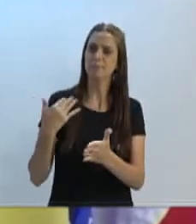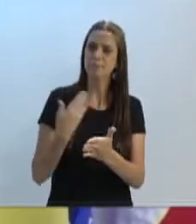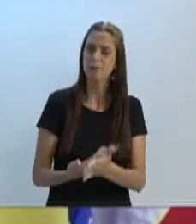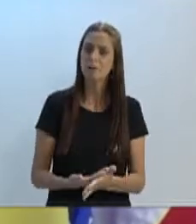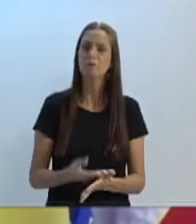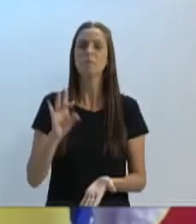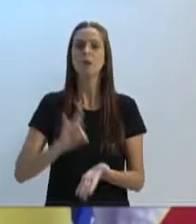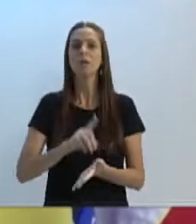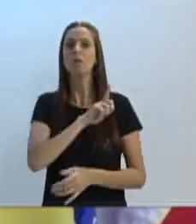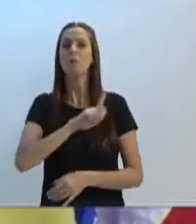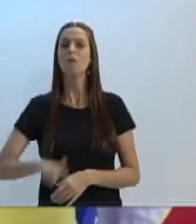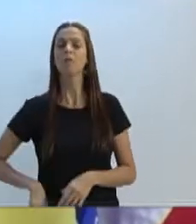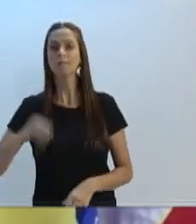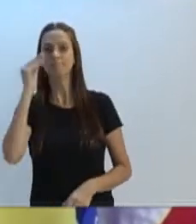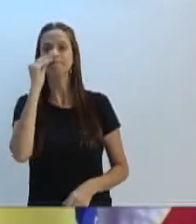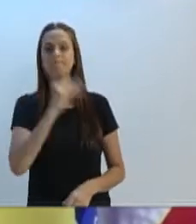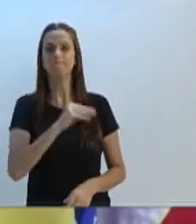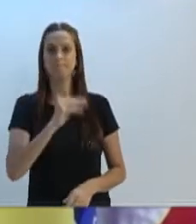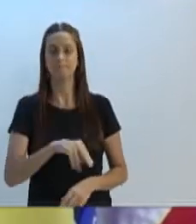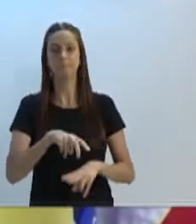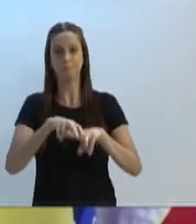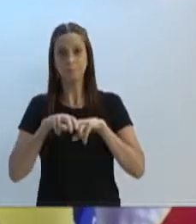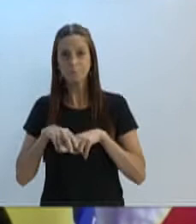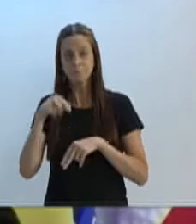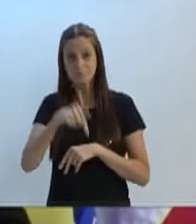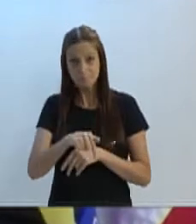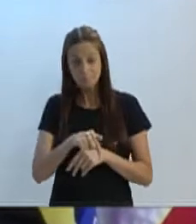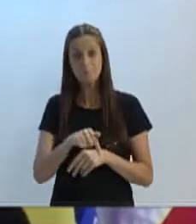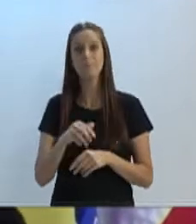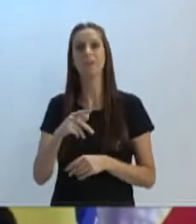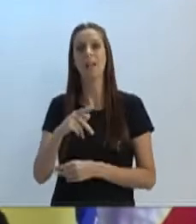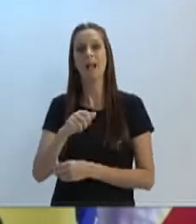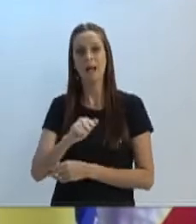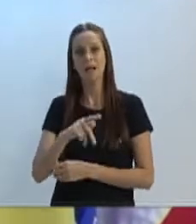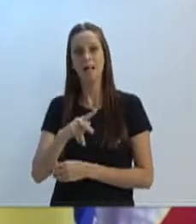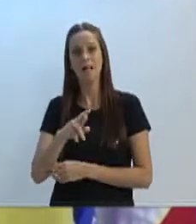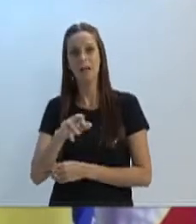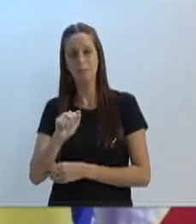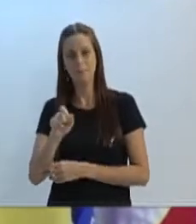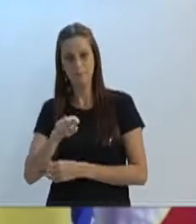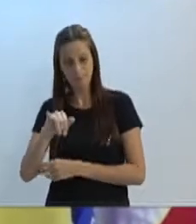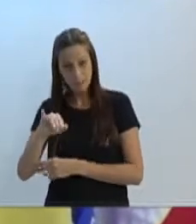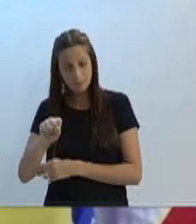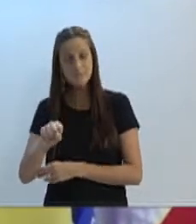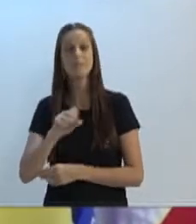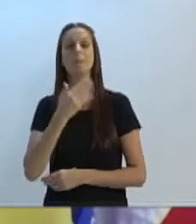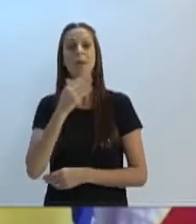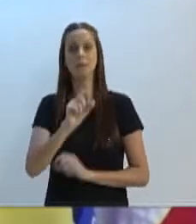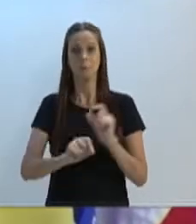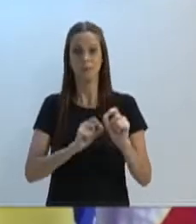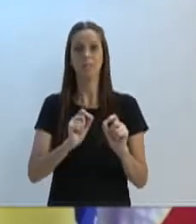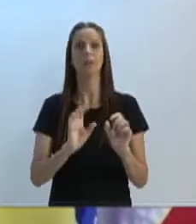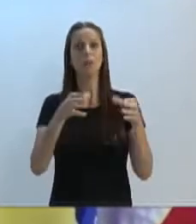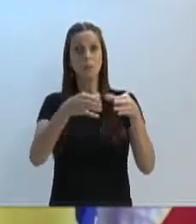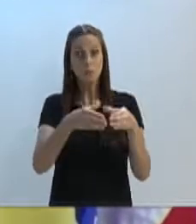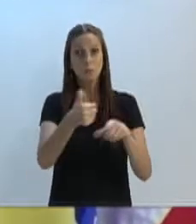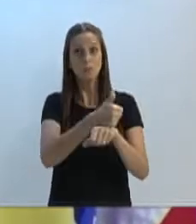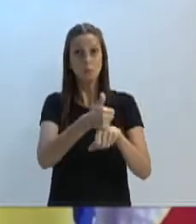Blumenau tem sido deixada para trás. Então, a demanda da Prasque, também a demanda de Blumenau pela valorização do servidor